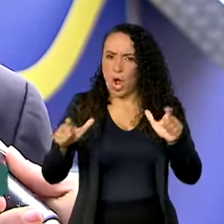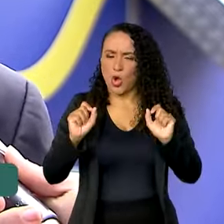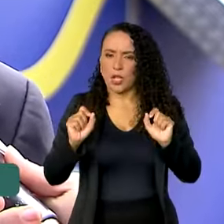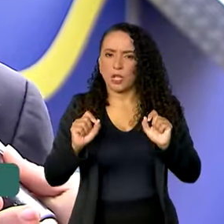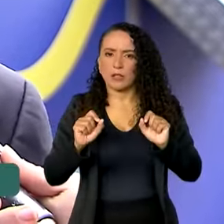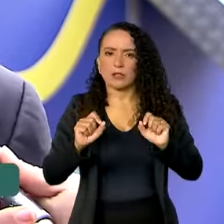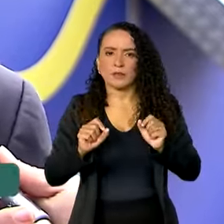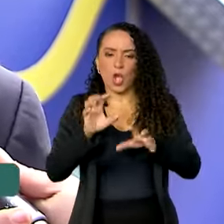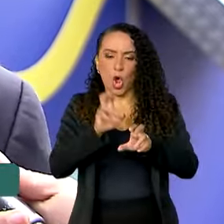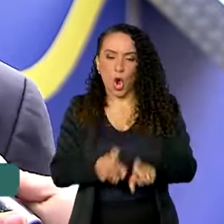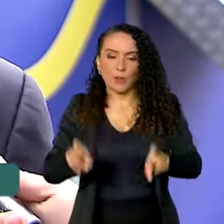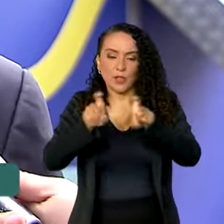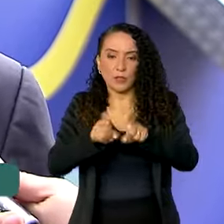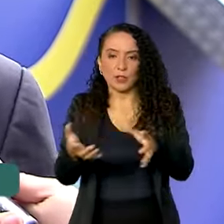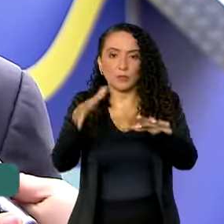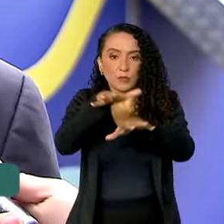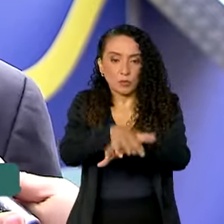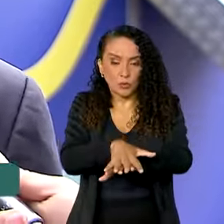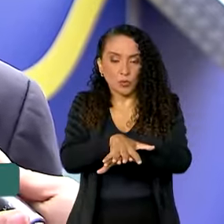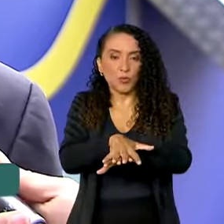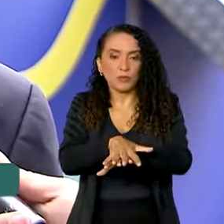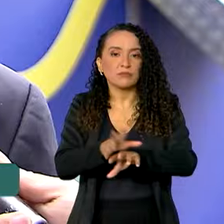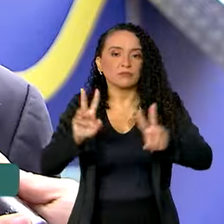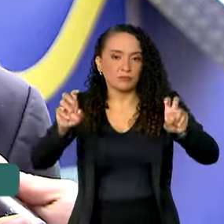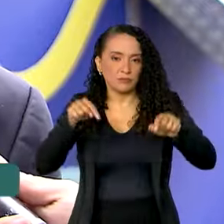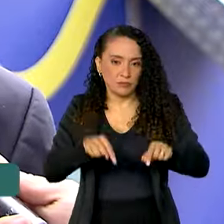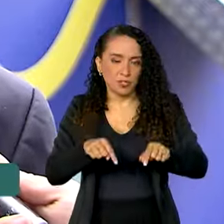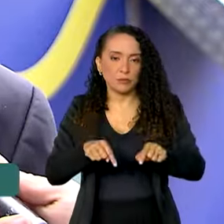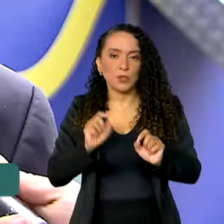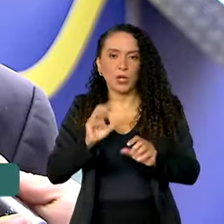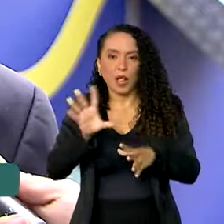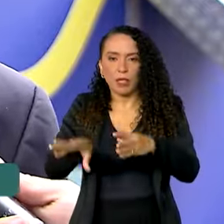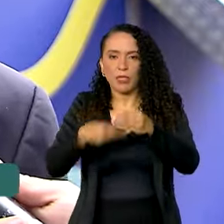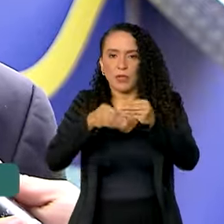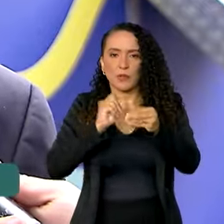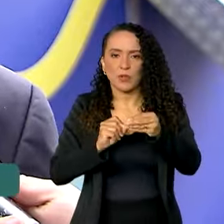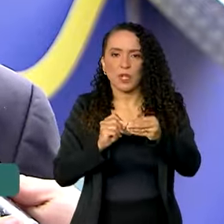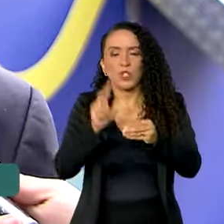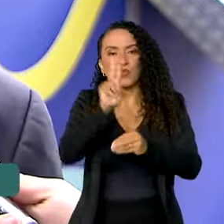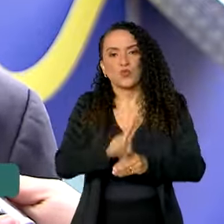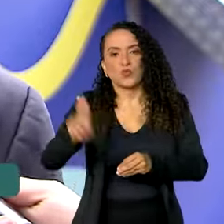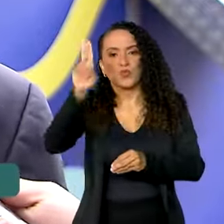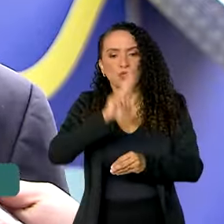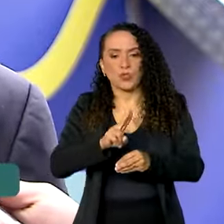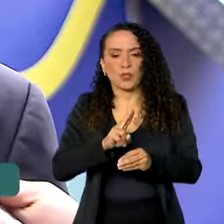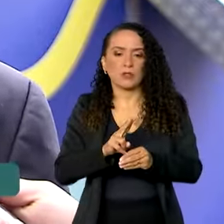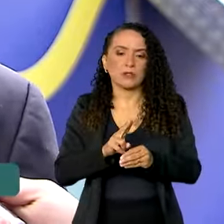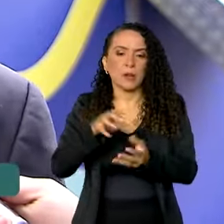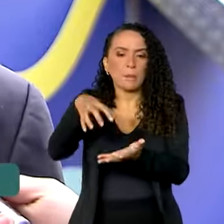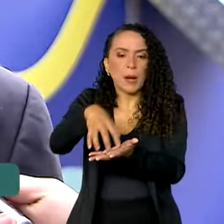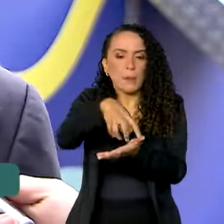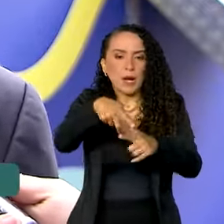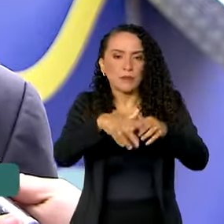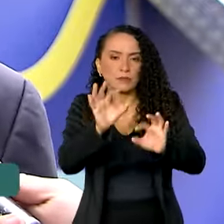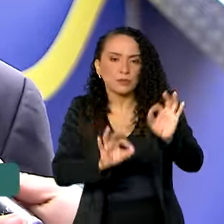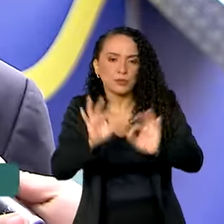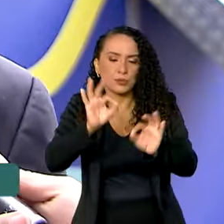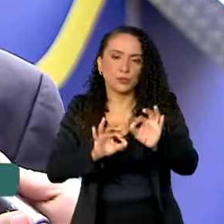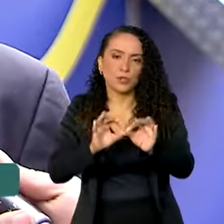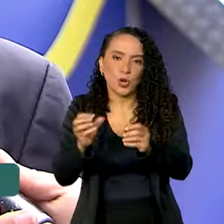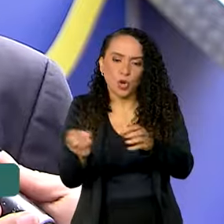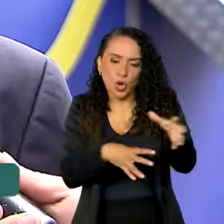Computadores para Inclusão, que se insere na utilização de centros de reciclagem de computadores.